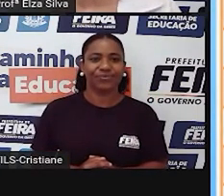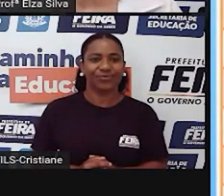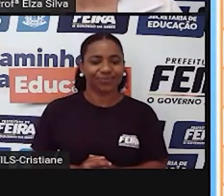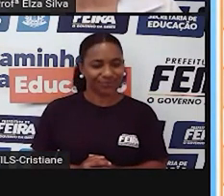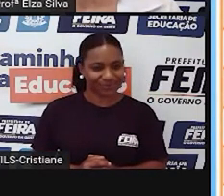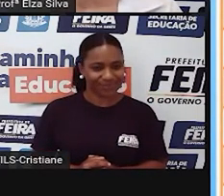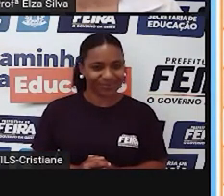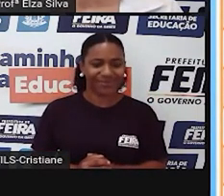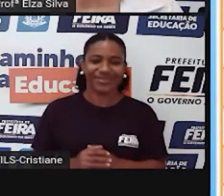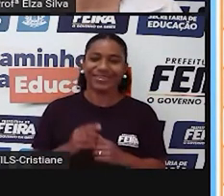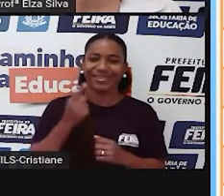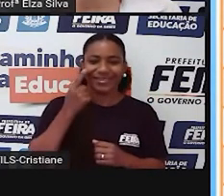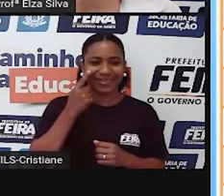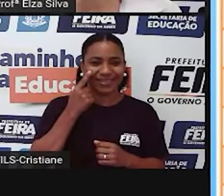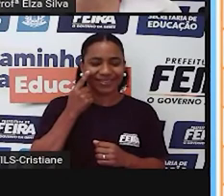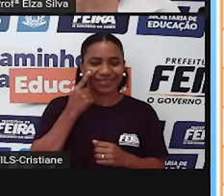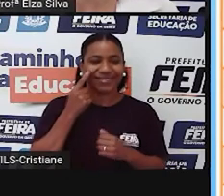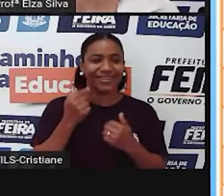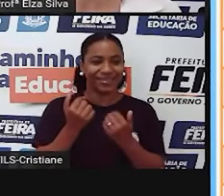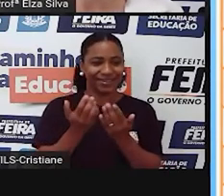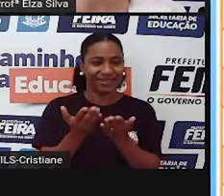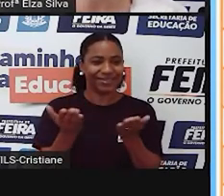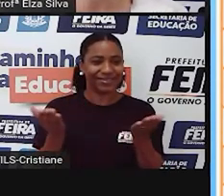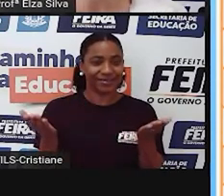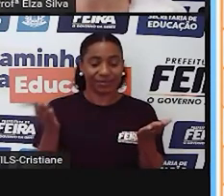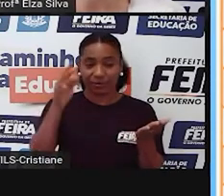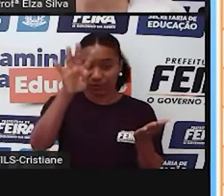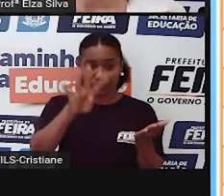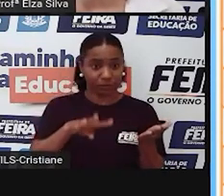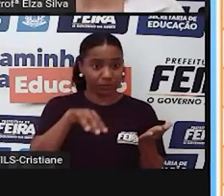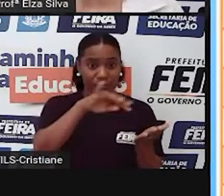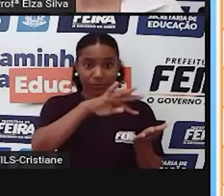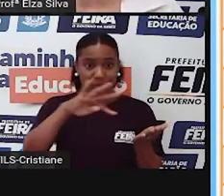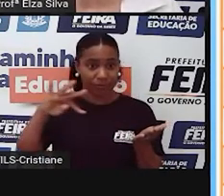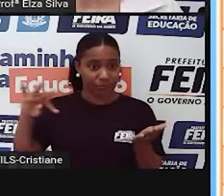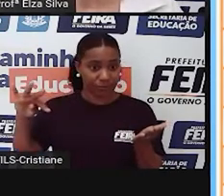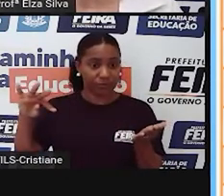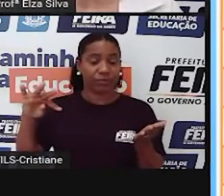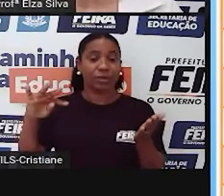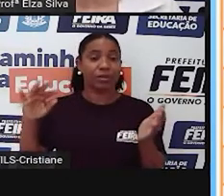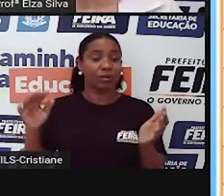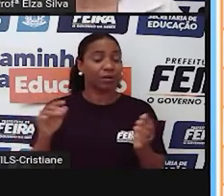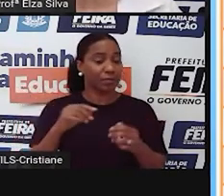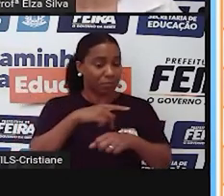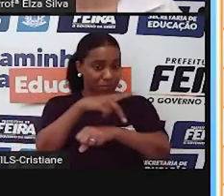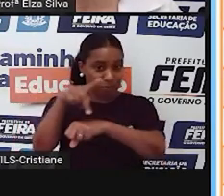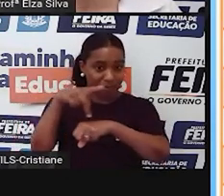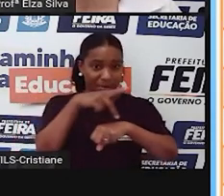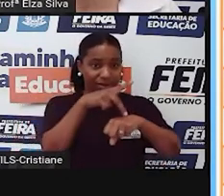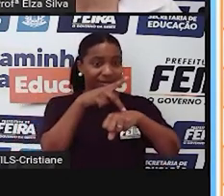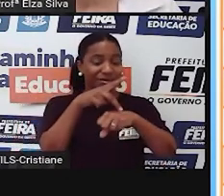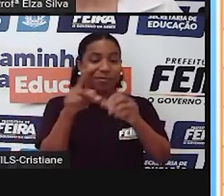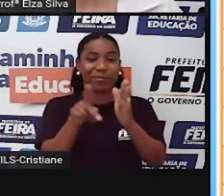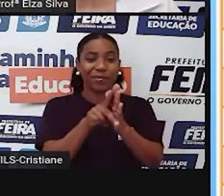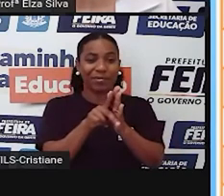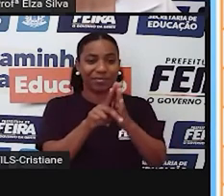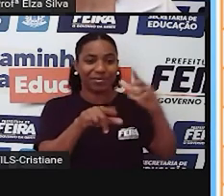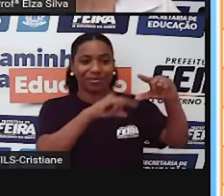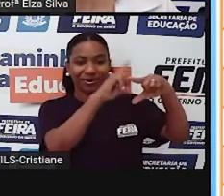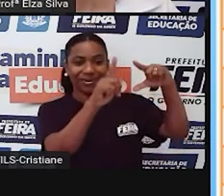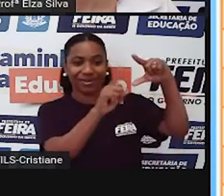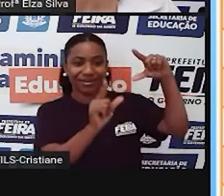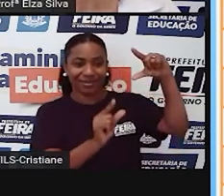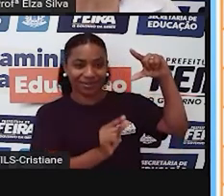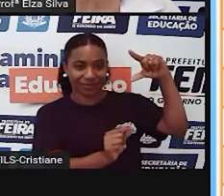Vou apresentar para vocês, em primeira mão, este grupo de países da África, onde o